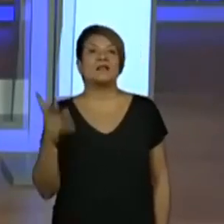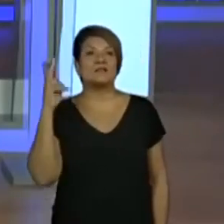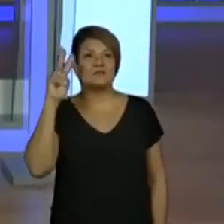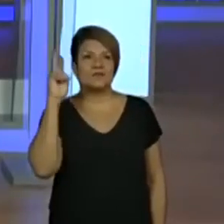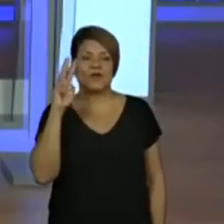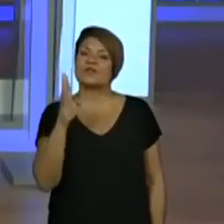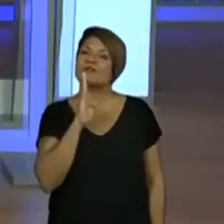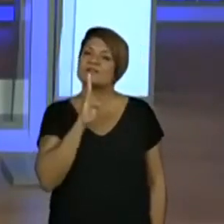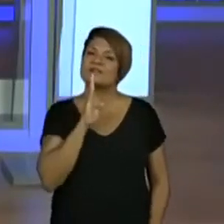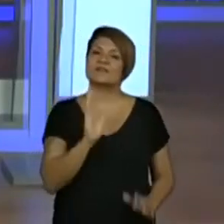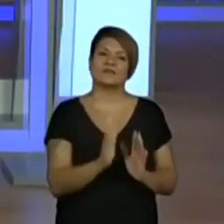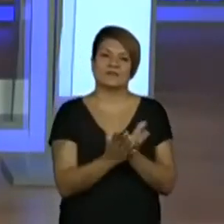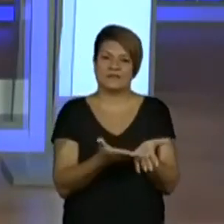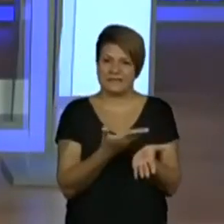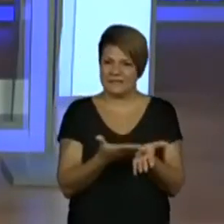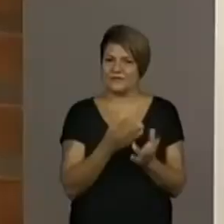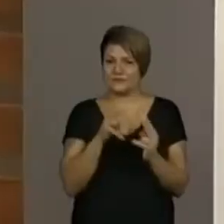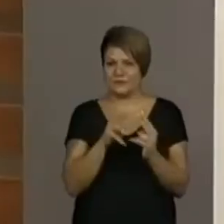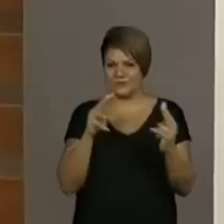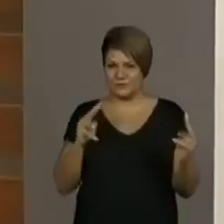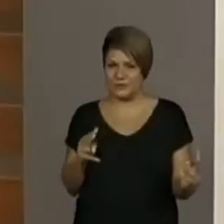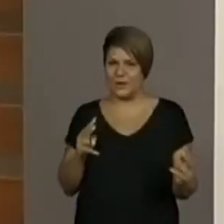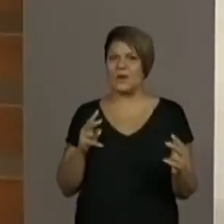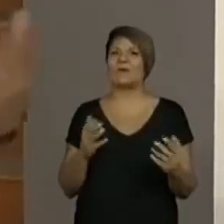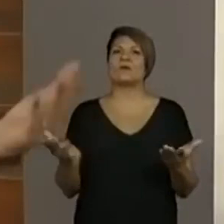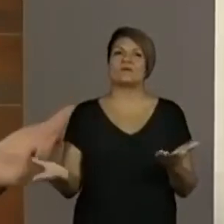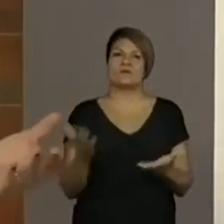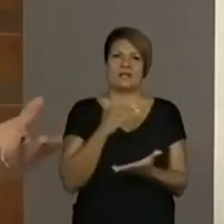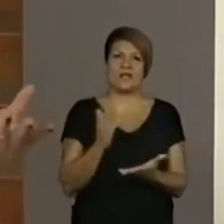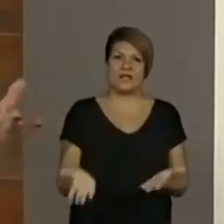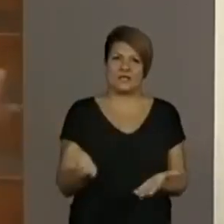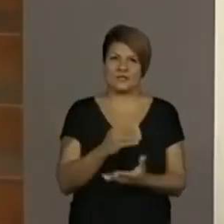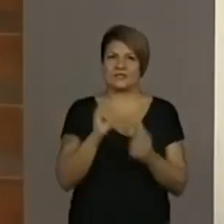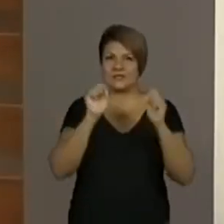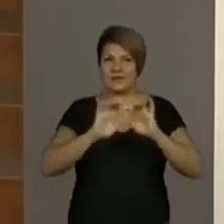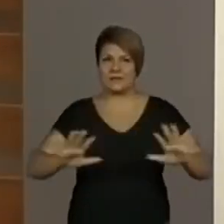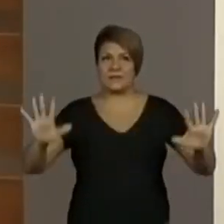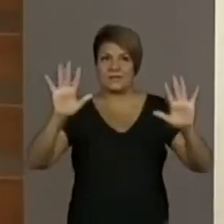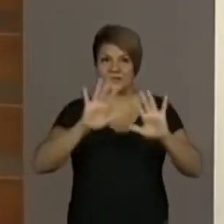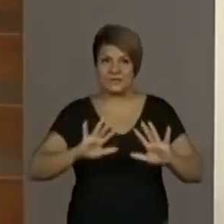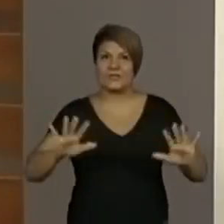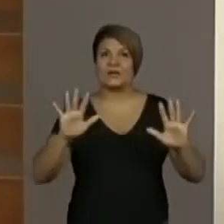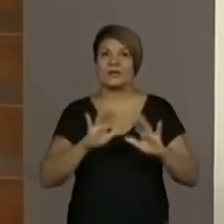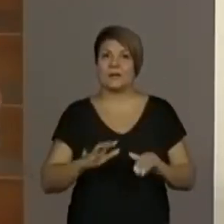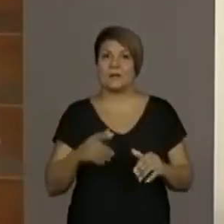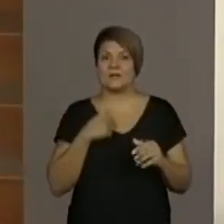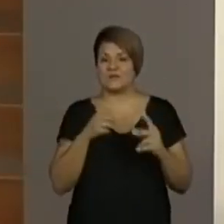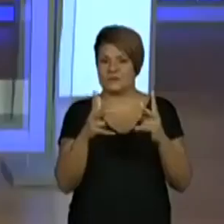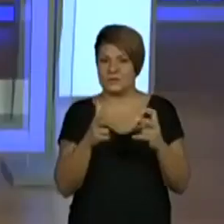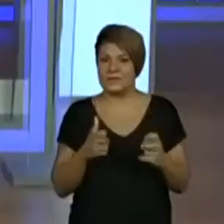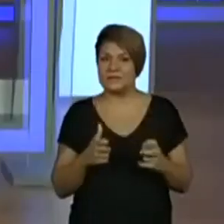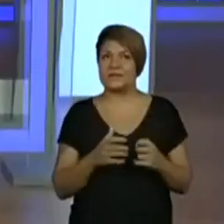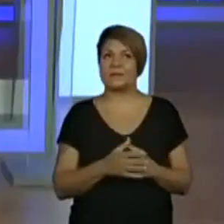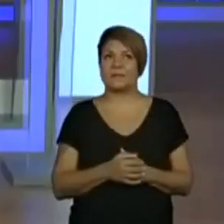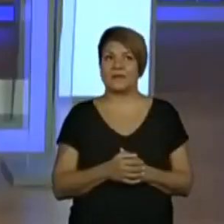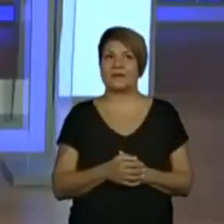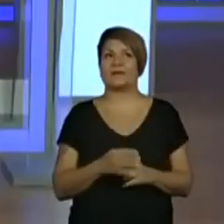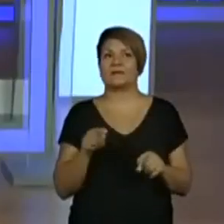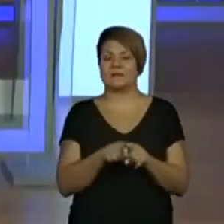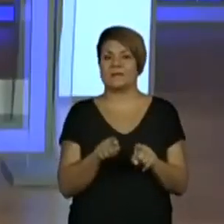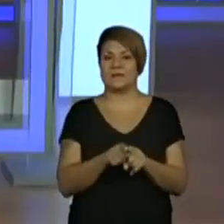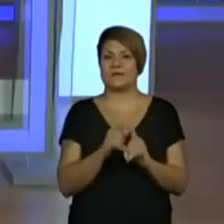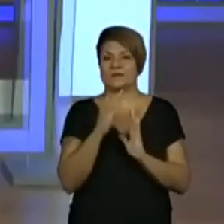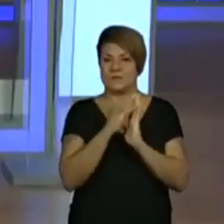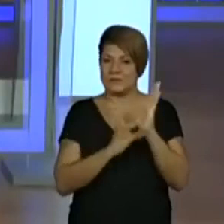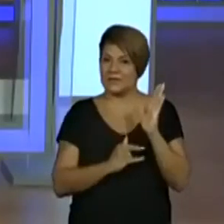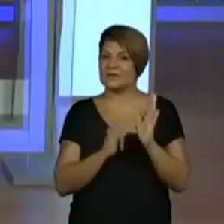é um livro um pouquinho virtual, por conta da virada de página, a questão da imagem pra gente perceber, e a questão do texto. Olha só,